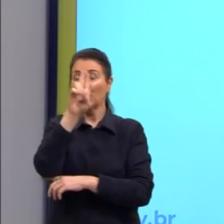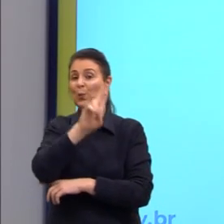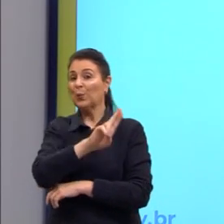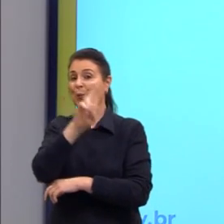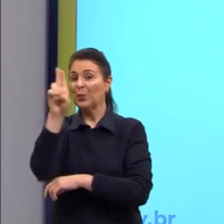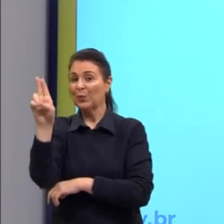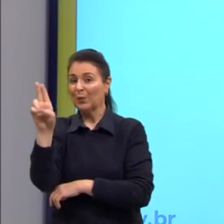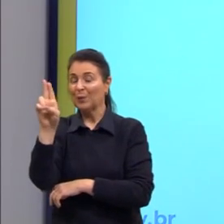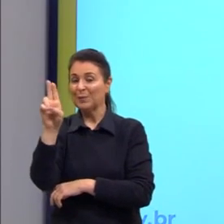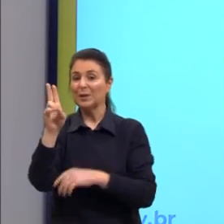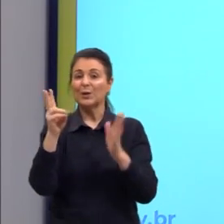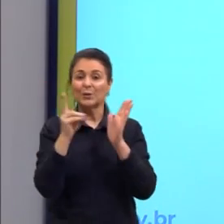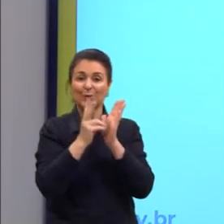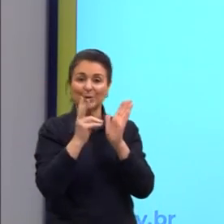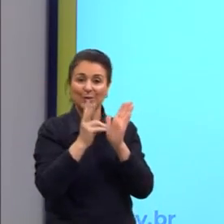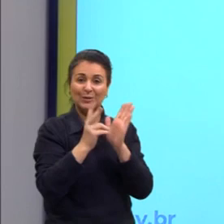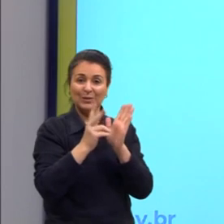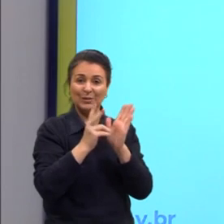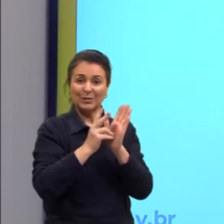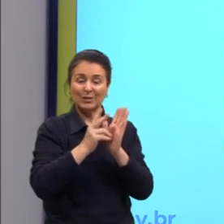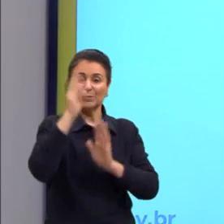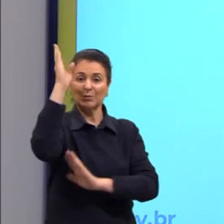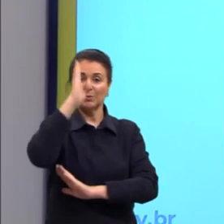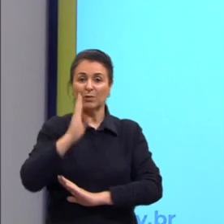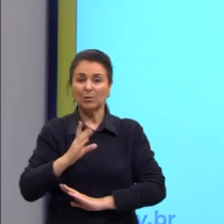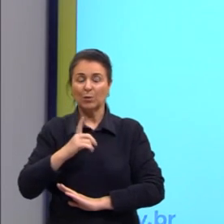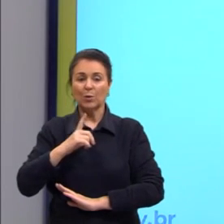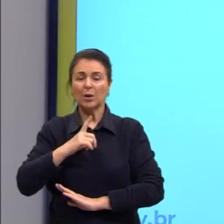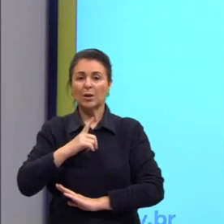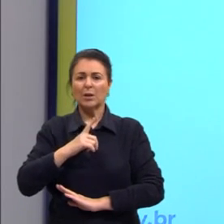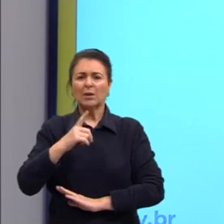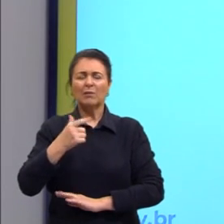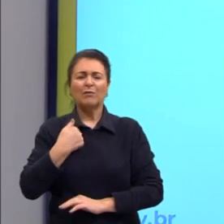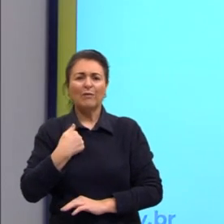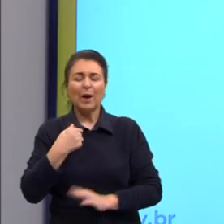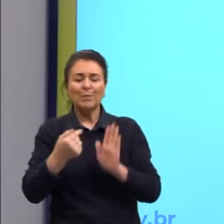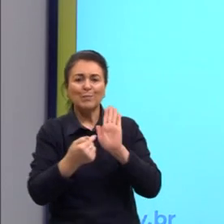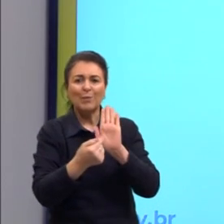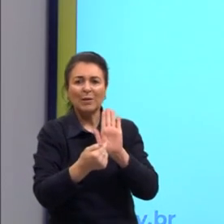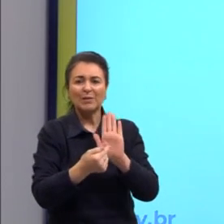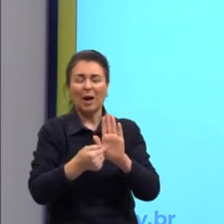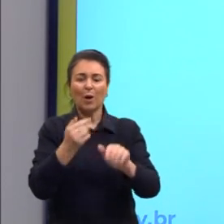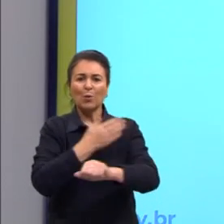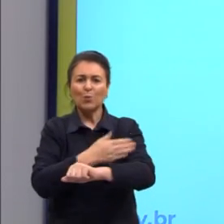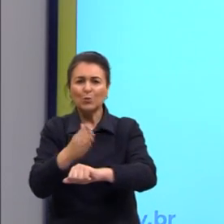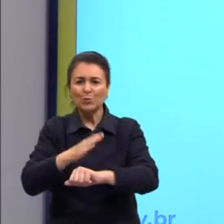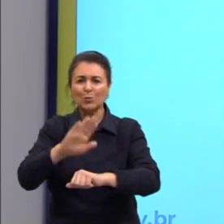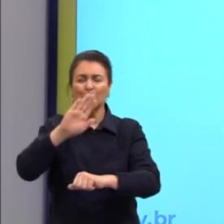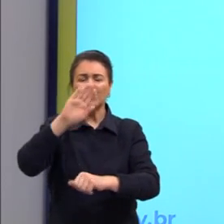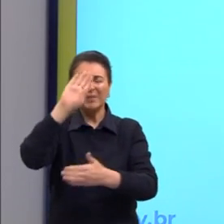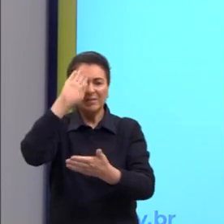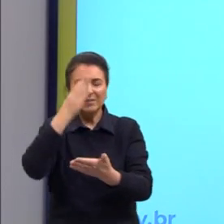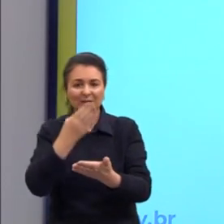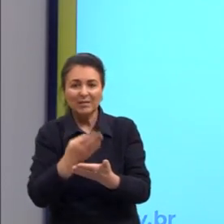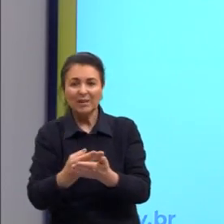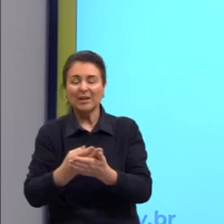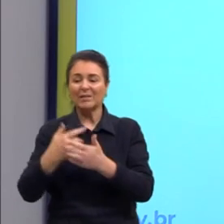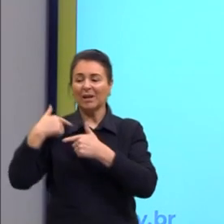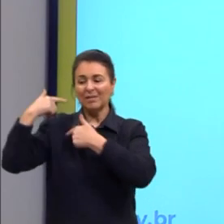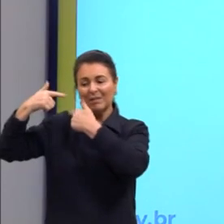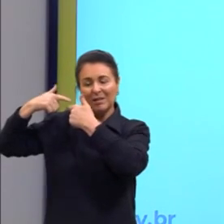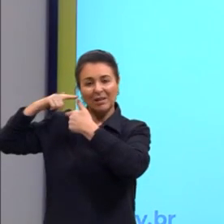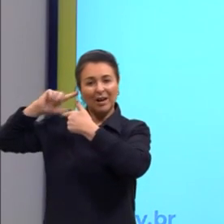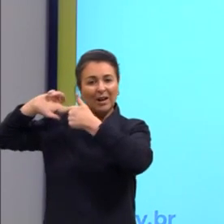brasileiro na poesia. E vai tomar costumes, crenças, tradições dos povos indígenas como verdadeiro